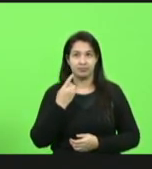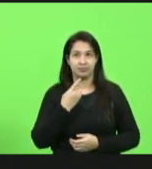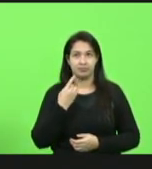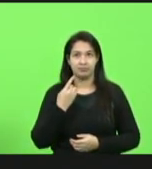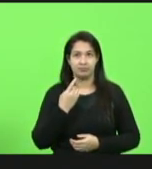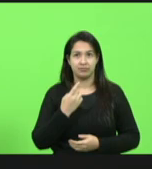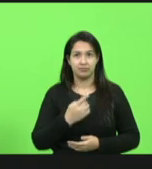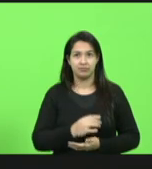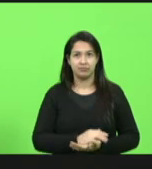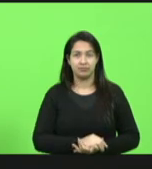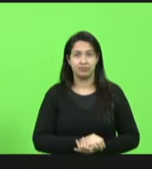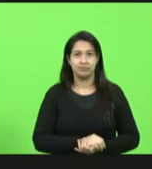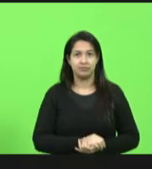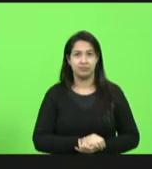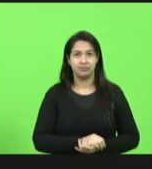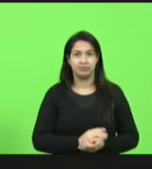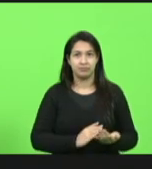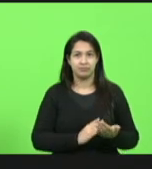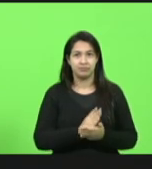Por maioria,